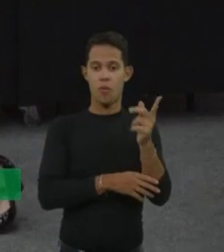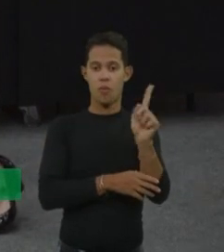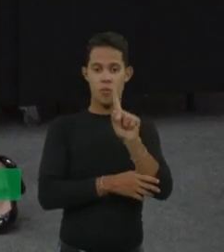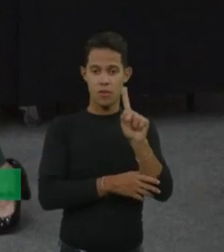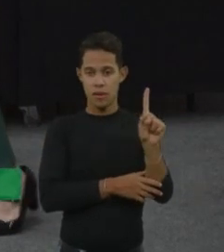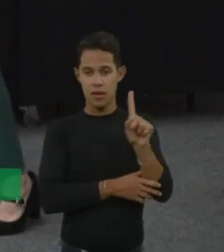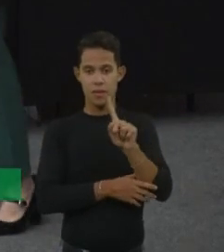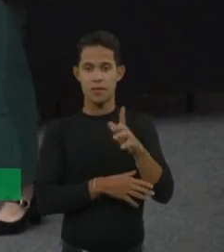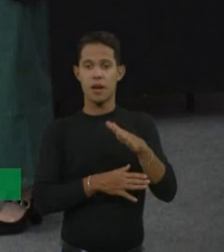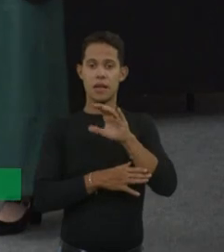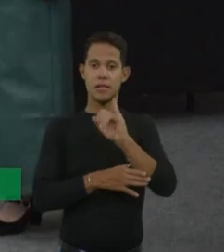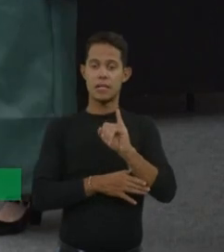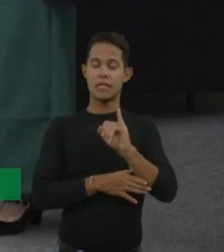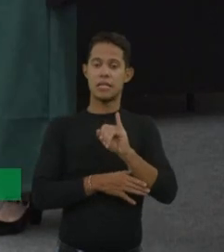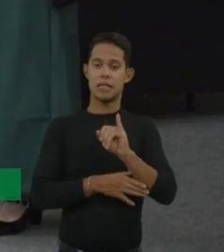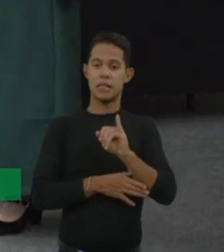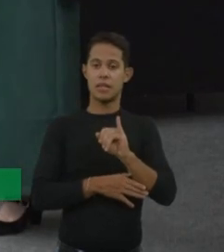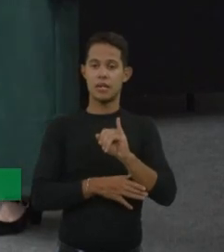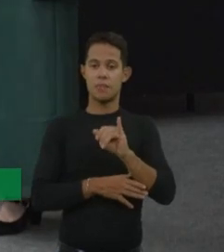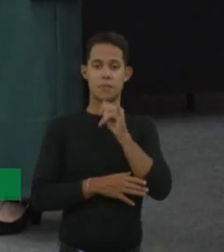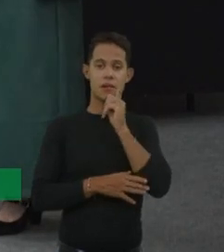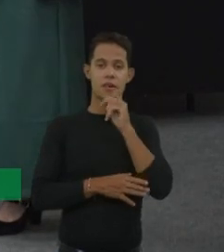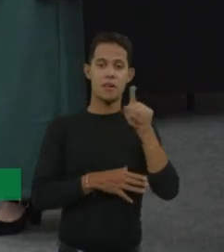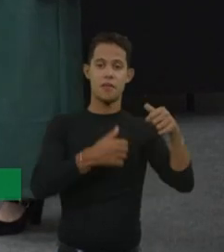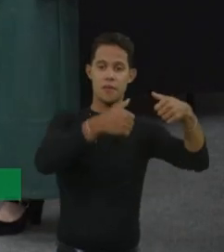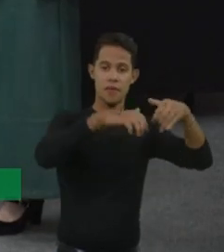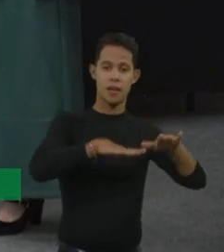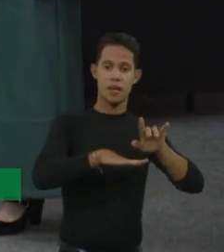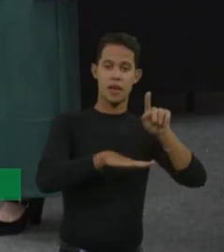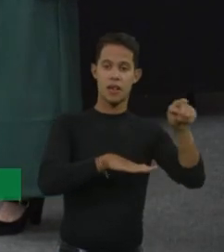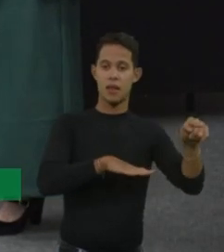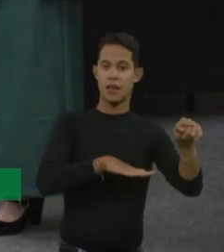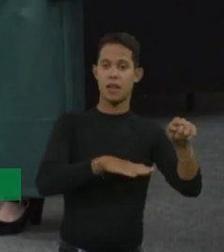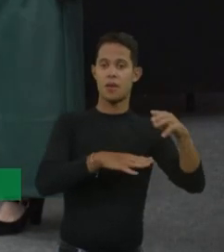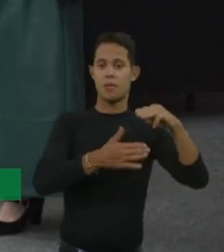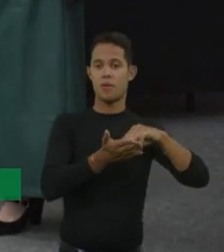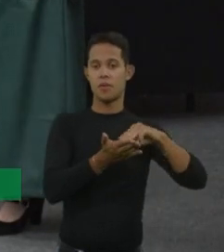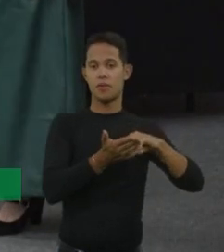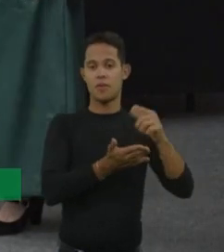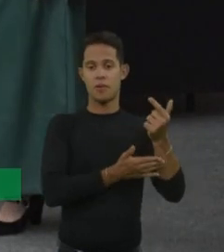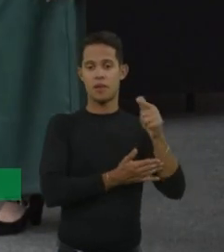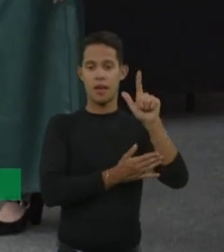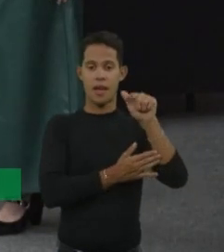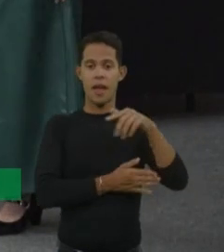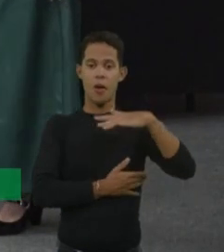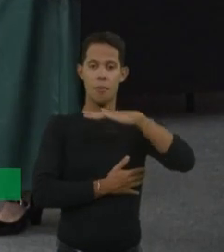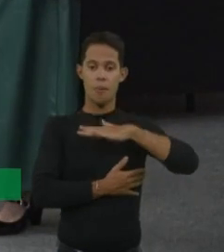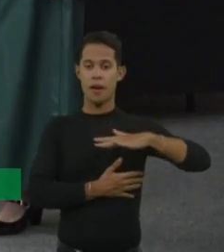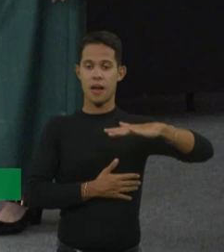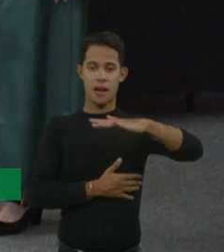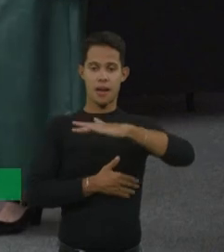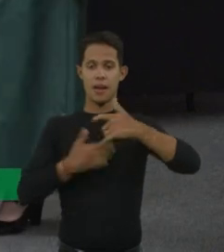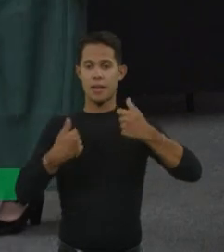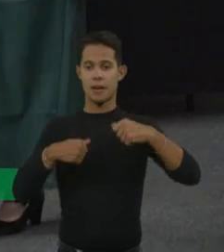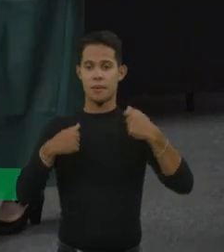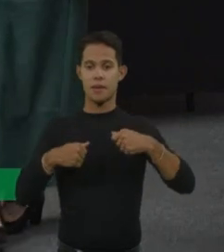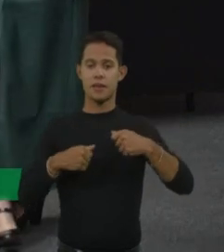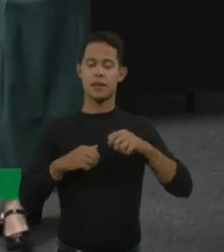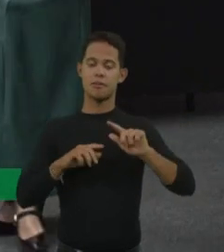fazer a mesma coisa que está lá, né, de ficar lá, daí não tem porquê, né? Mas é uma área que a gente precisa também lotar para melhorar.